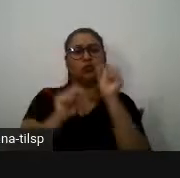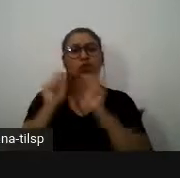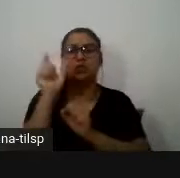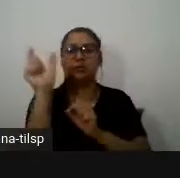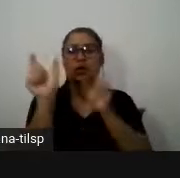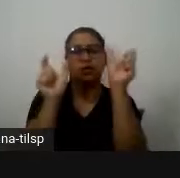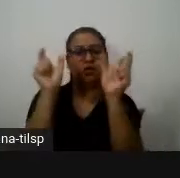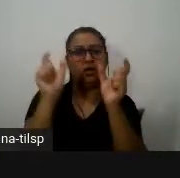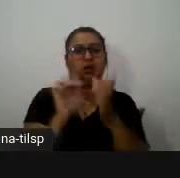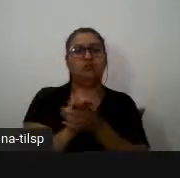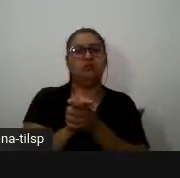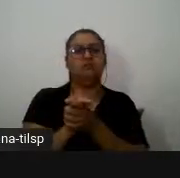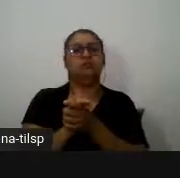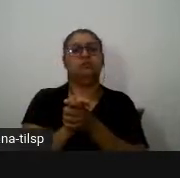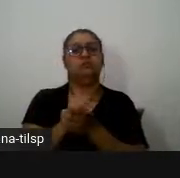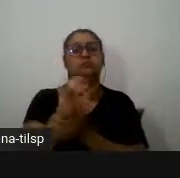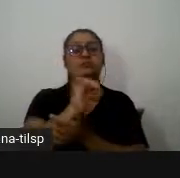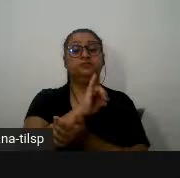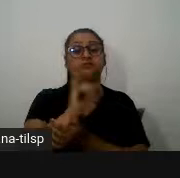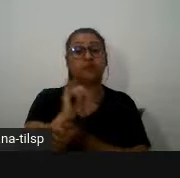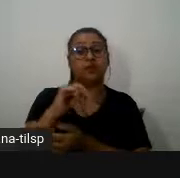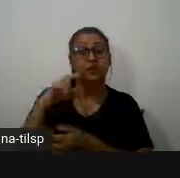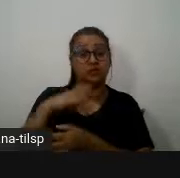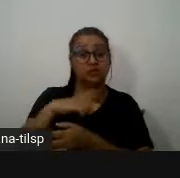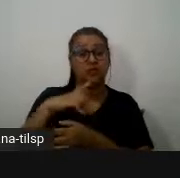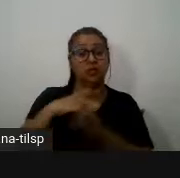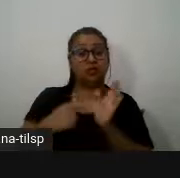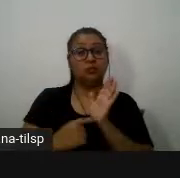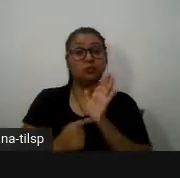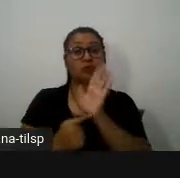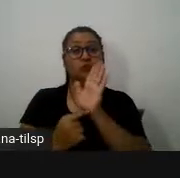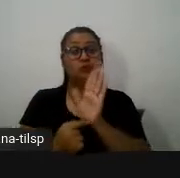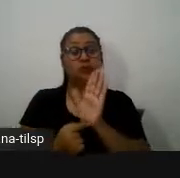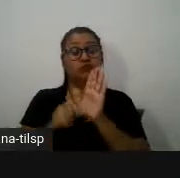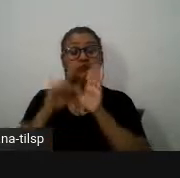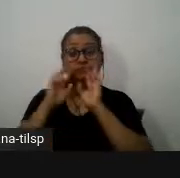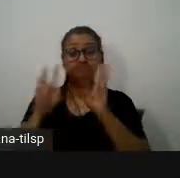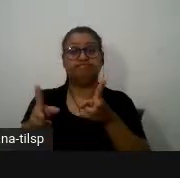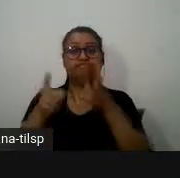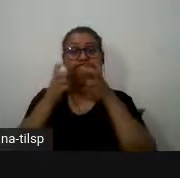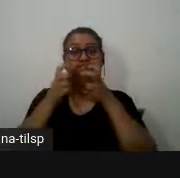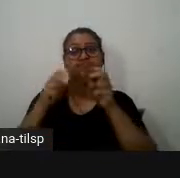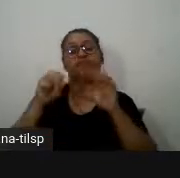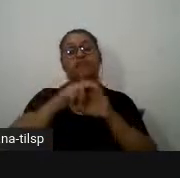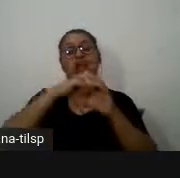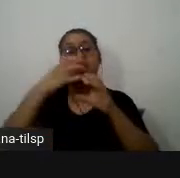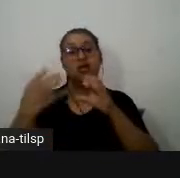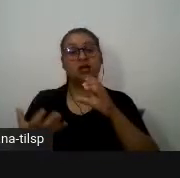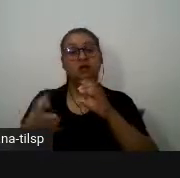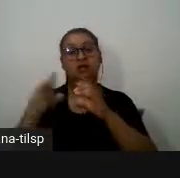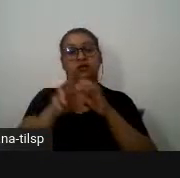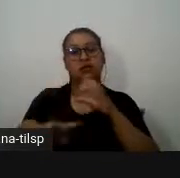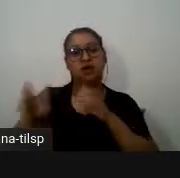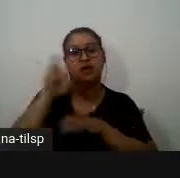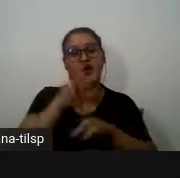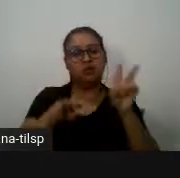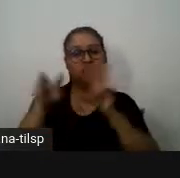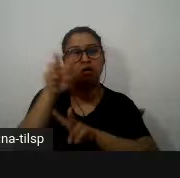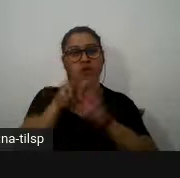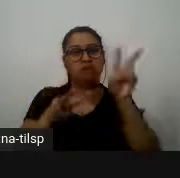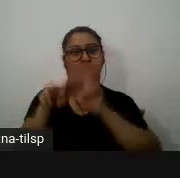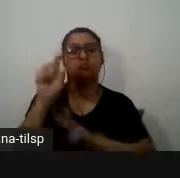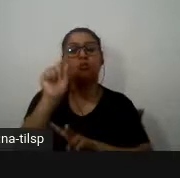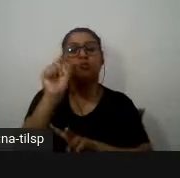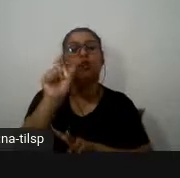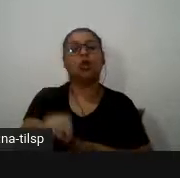esses textos sistematizamos as principais características e isso deu-nos assim uma visão do que